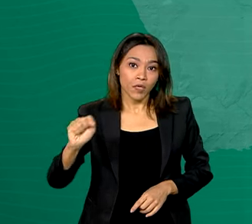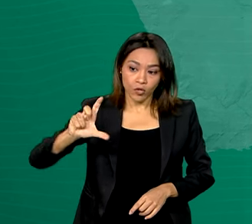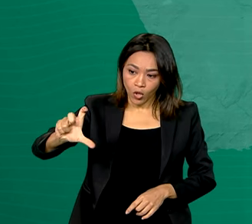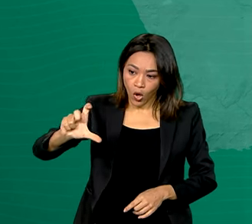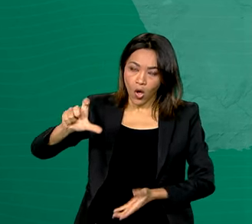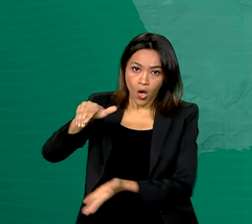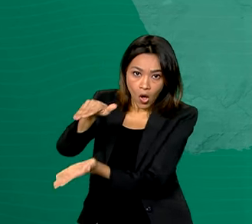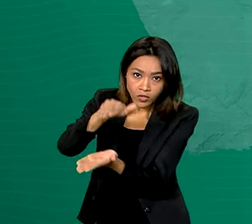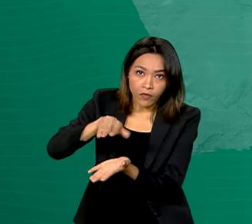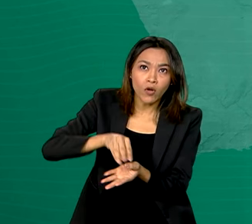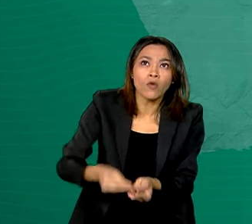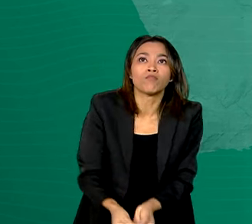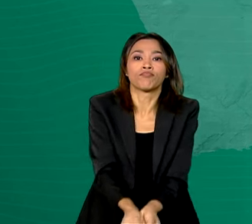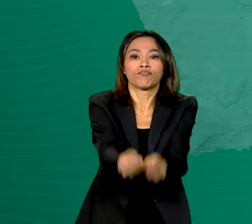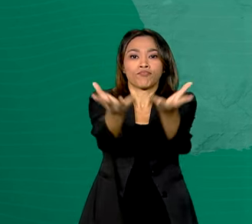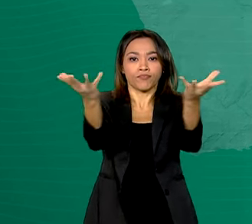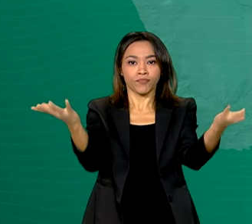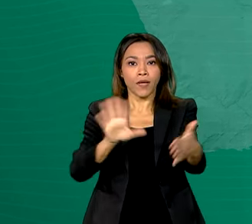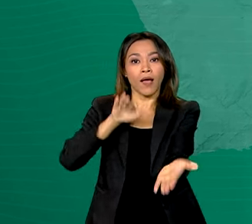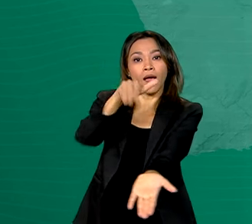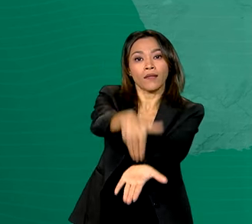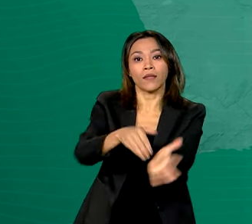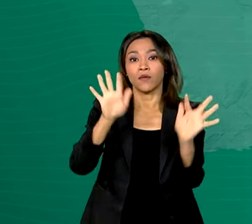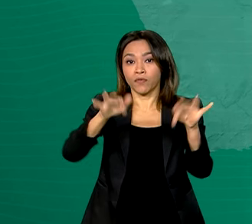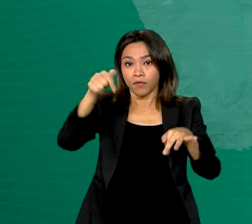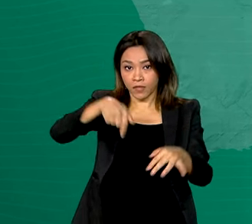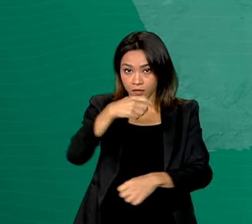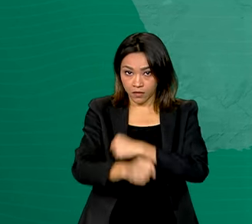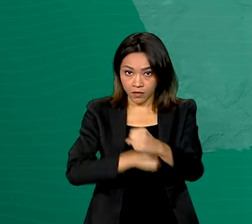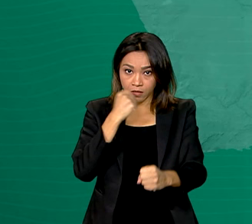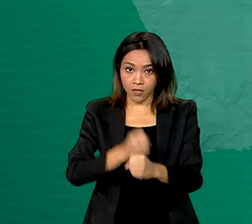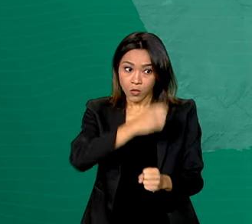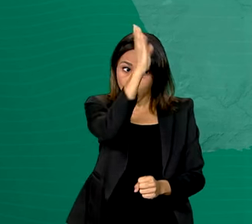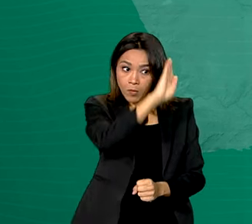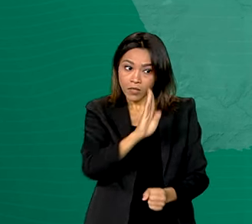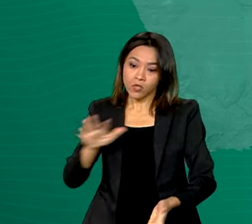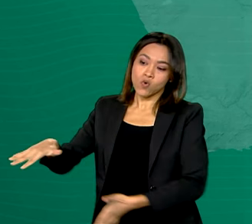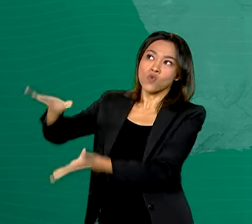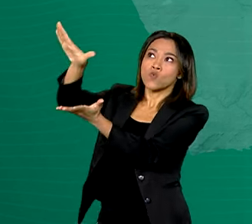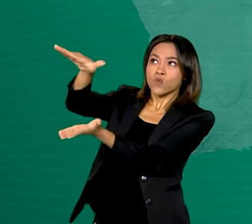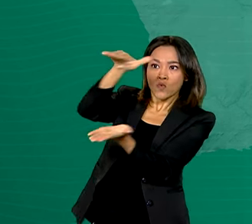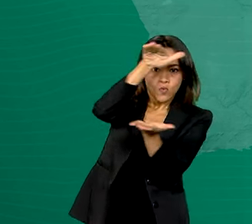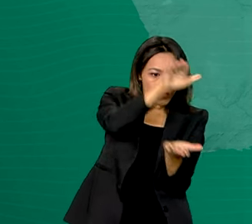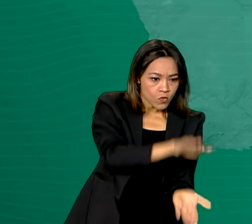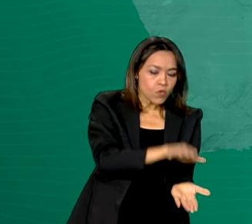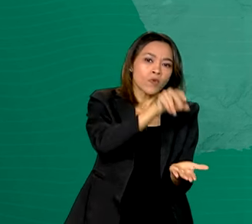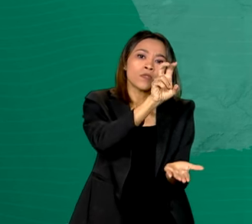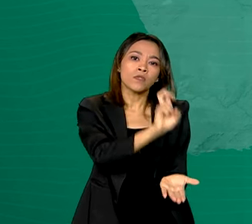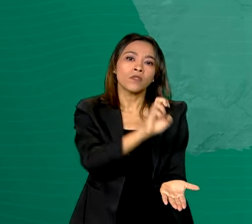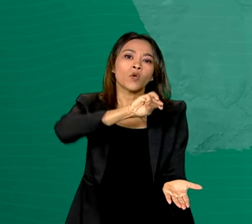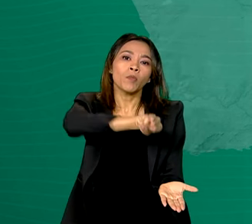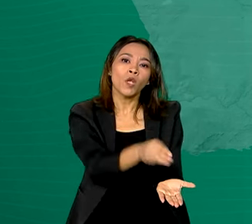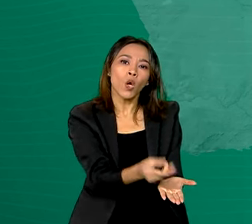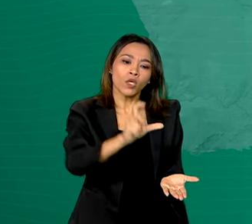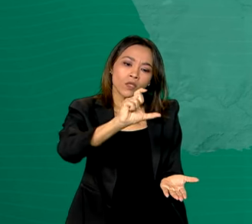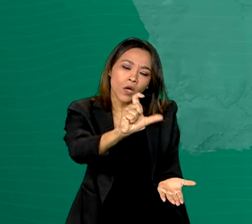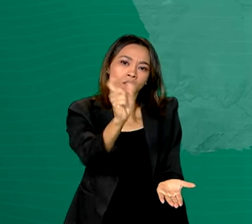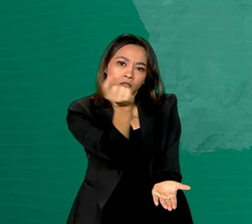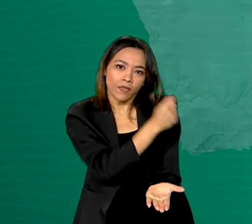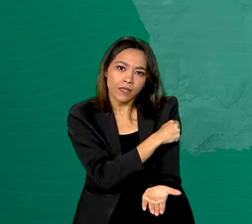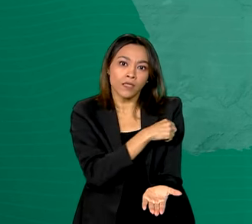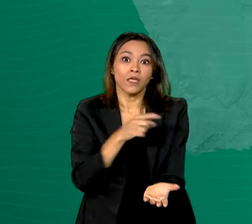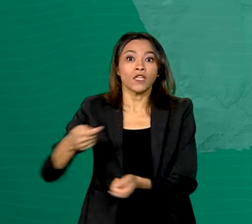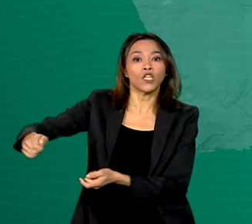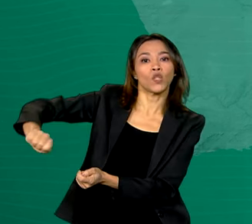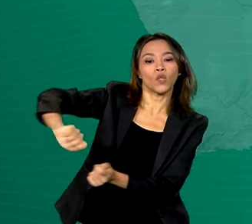distribuídas. Até o final deste ano, o Brasil receberá mais 5 milhões de doses, além da doação de